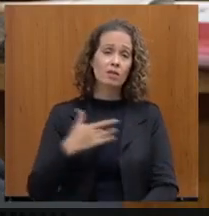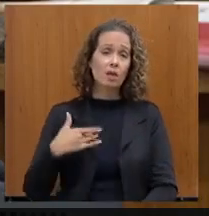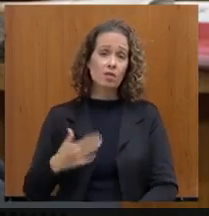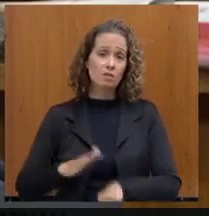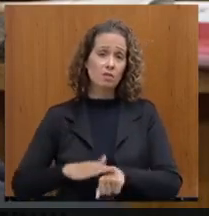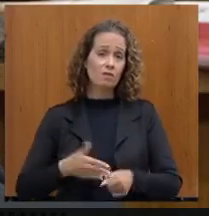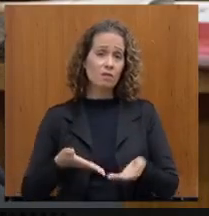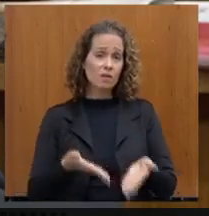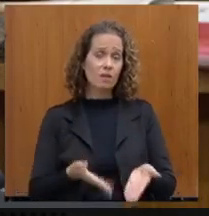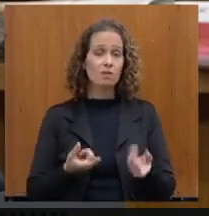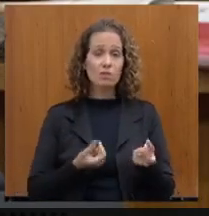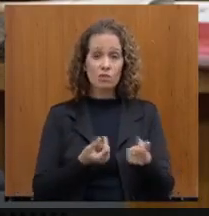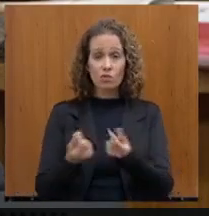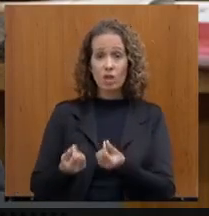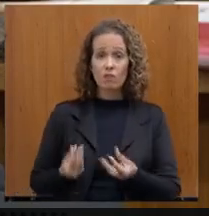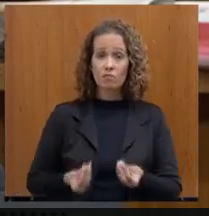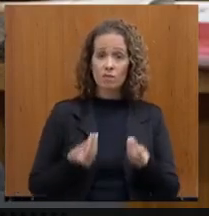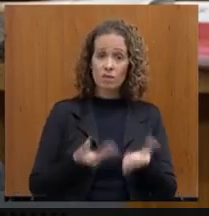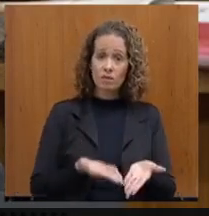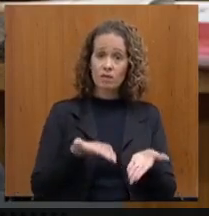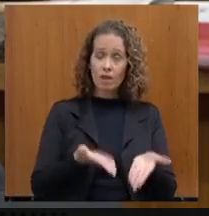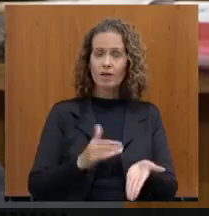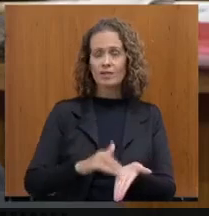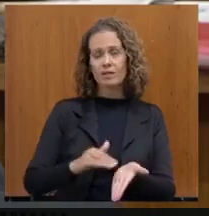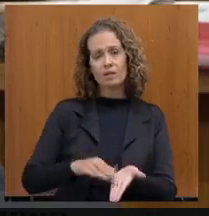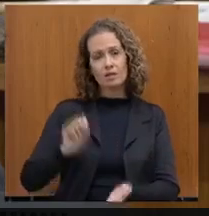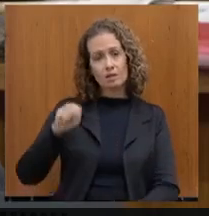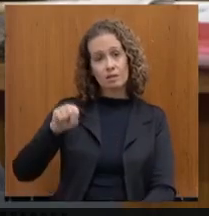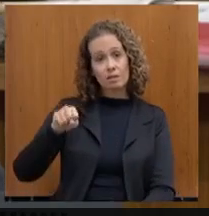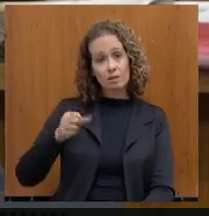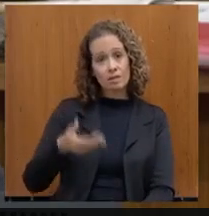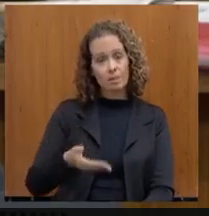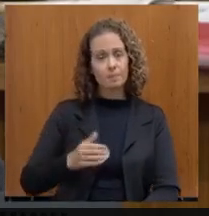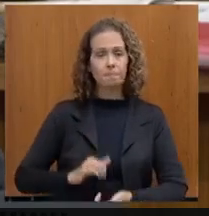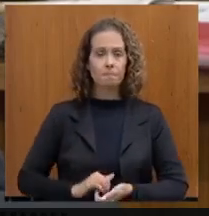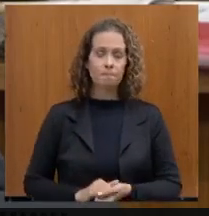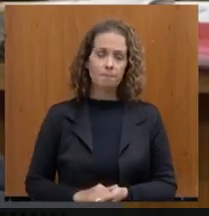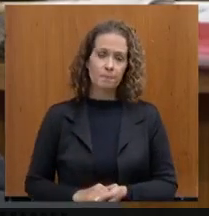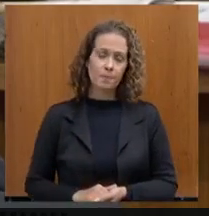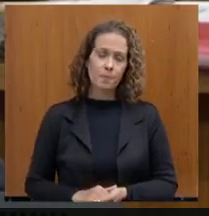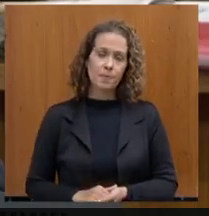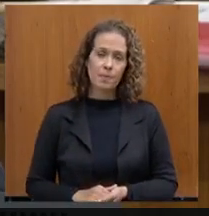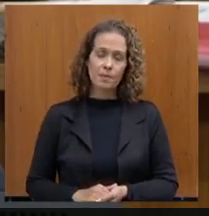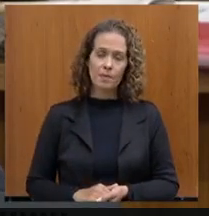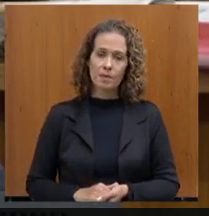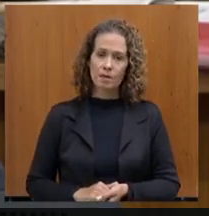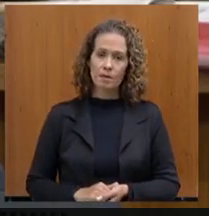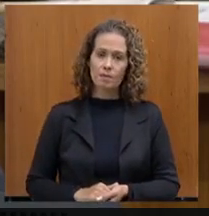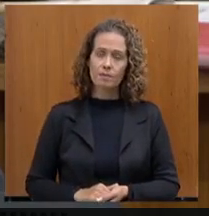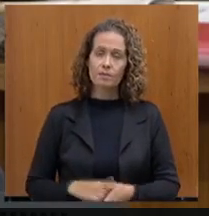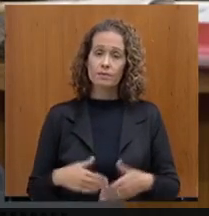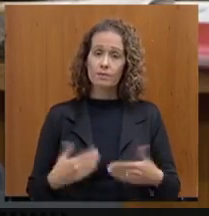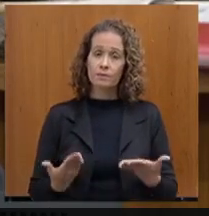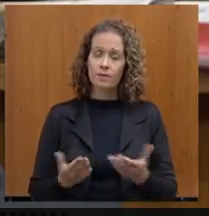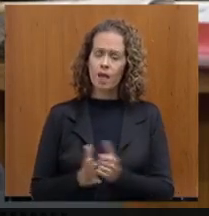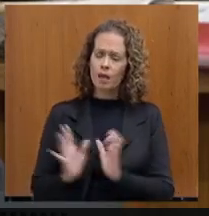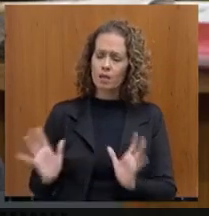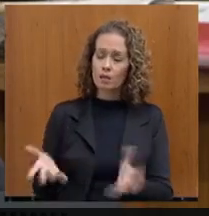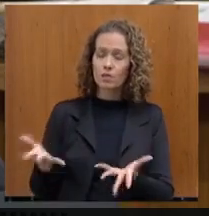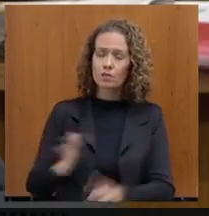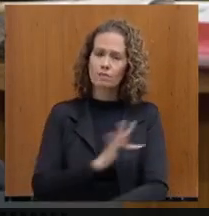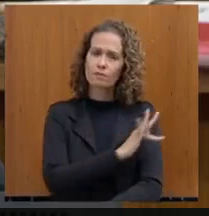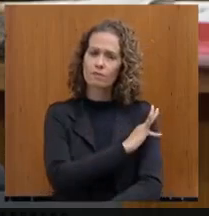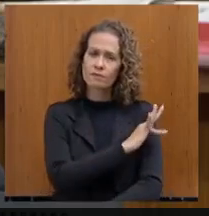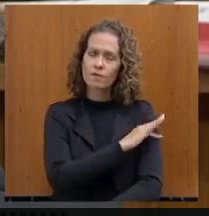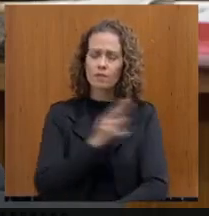dinheiro está sendo disponibilizado, sim, à Secretaria de Saúde. Com relação aos incentivos fiscais,